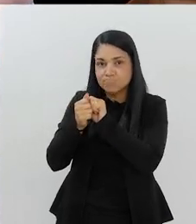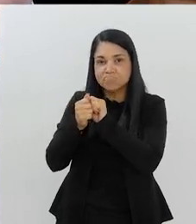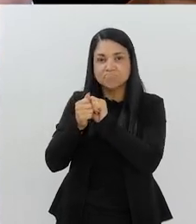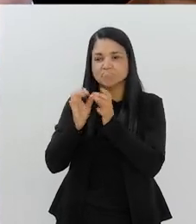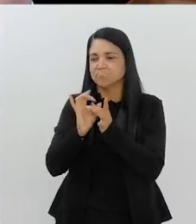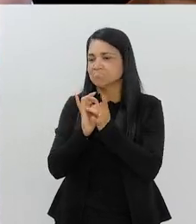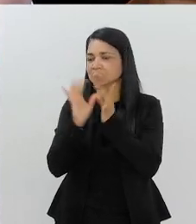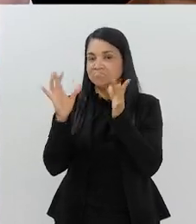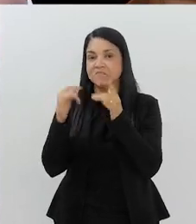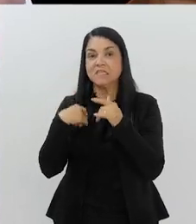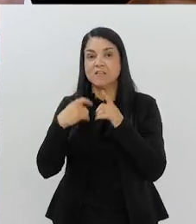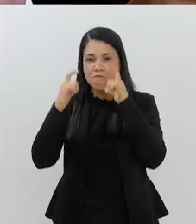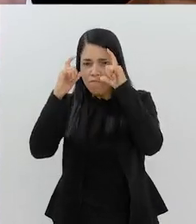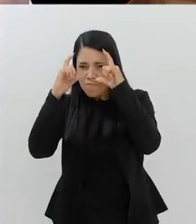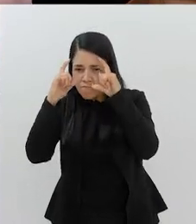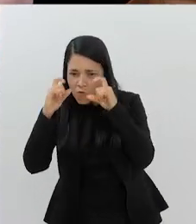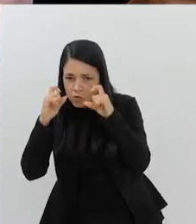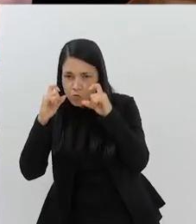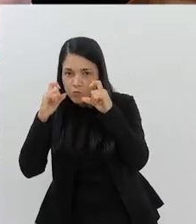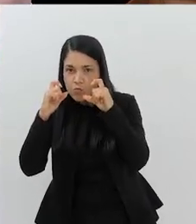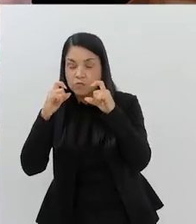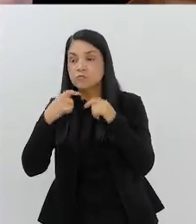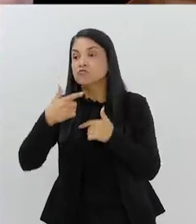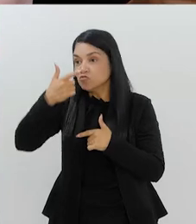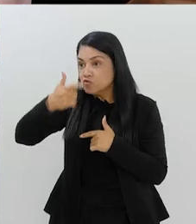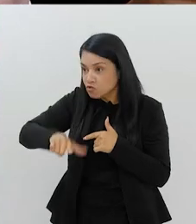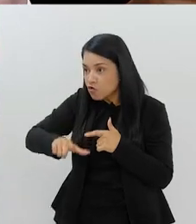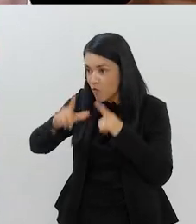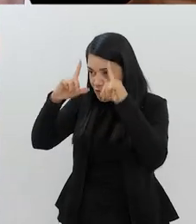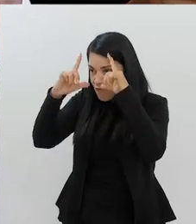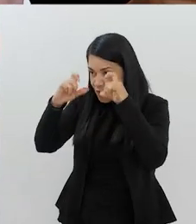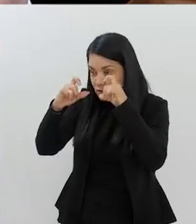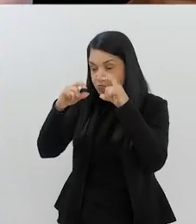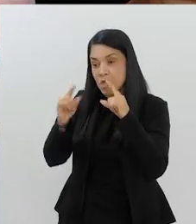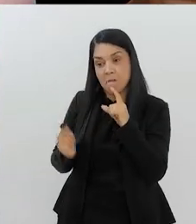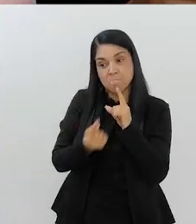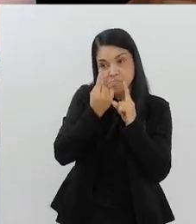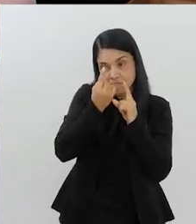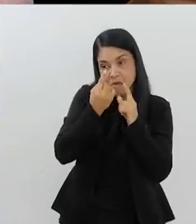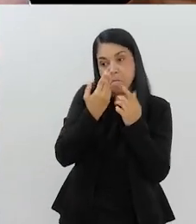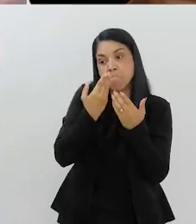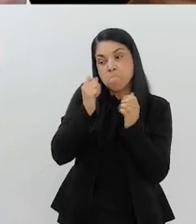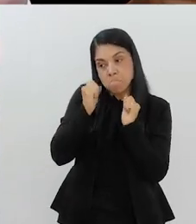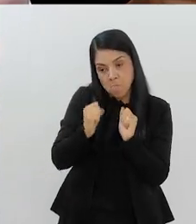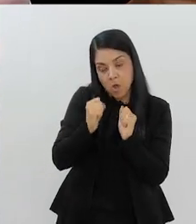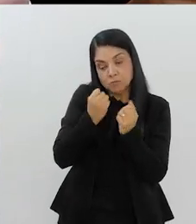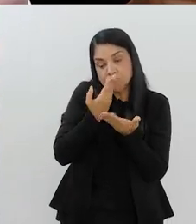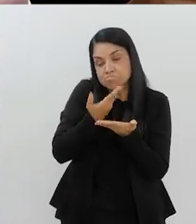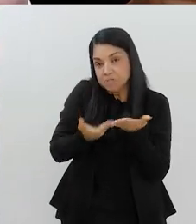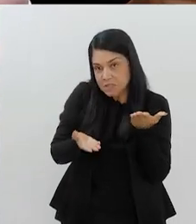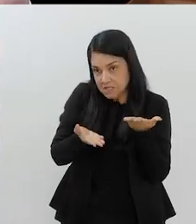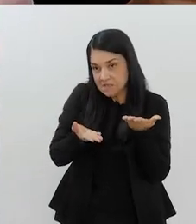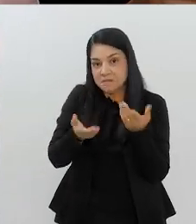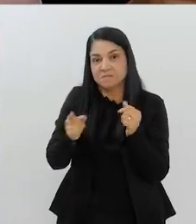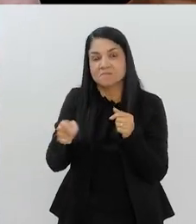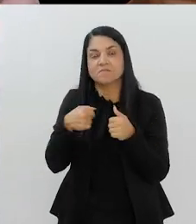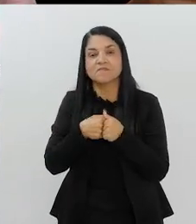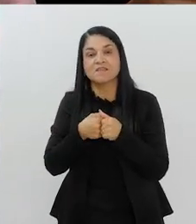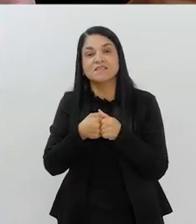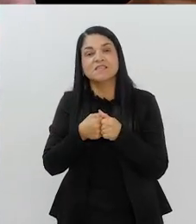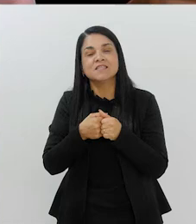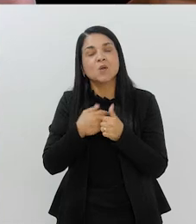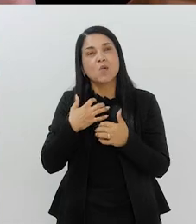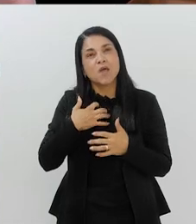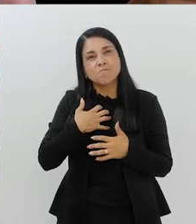não negava. Isso. É, se batia a foto, ele dizia, bate outra, porque essa pode não ter ficado boa. Então,